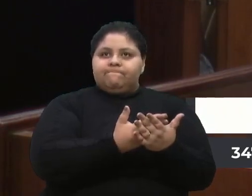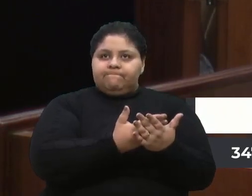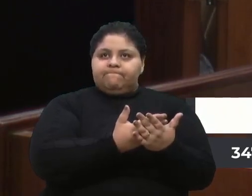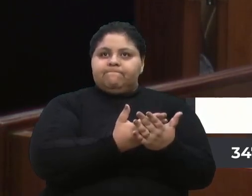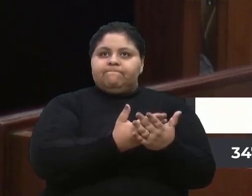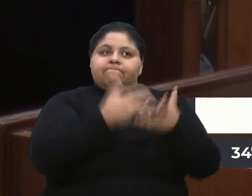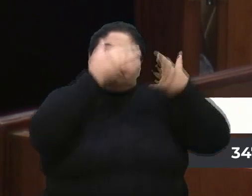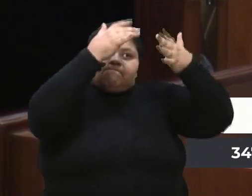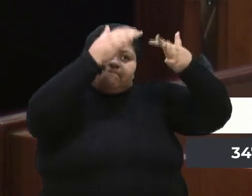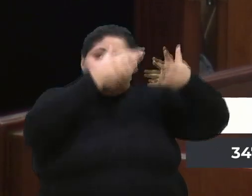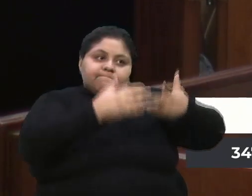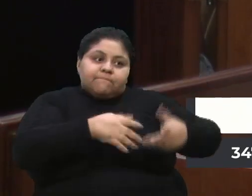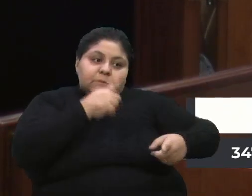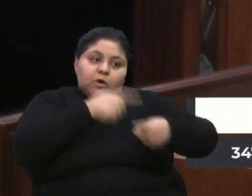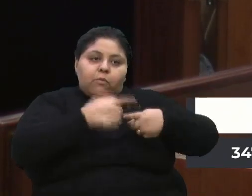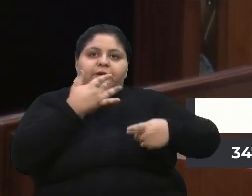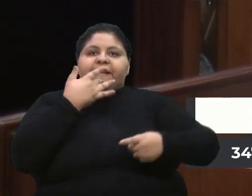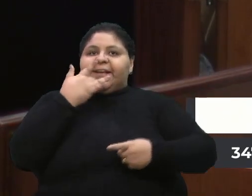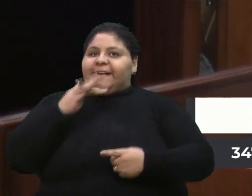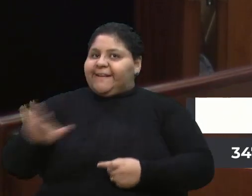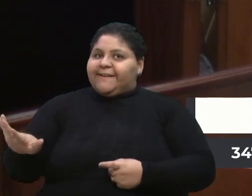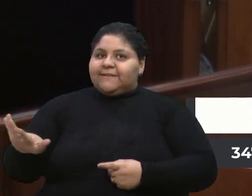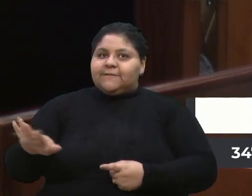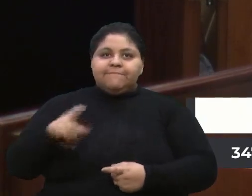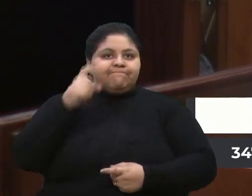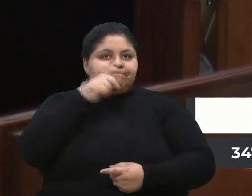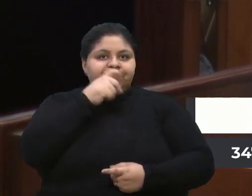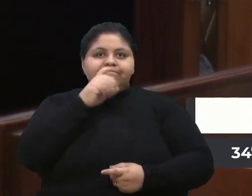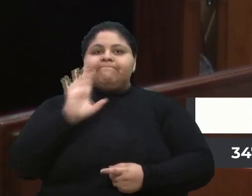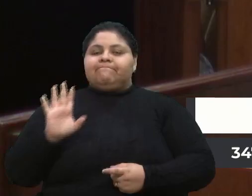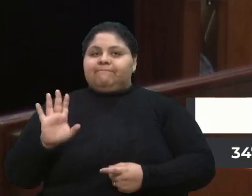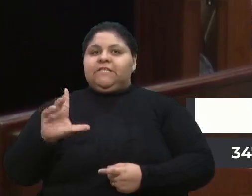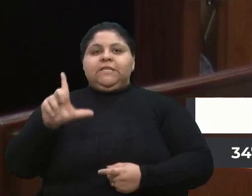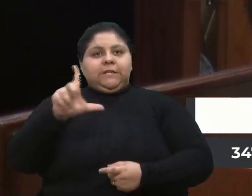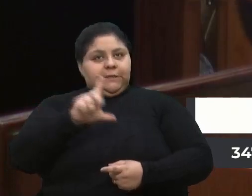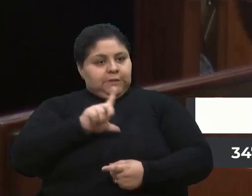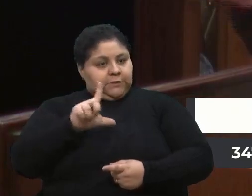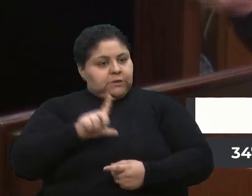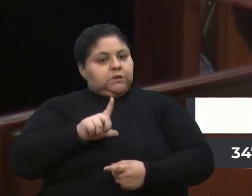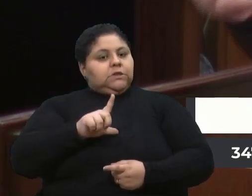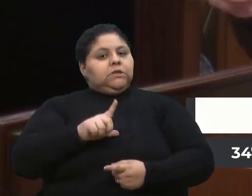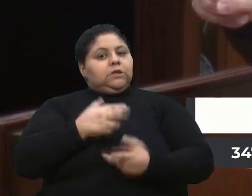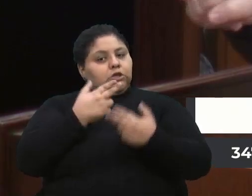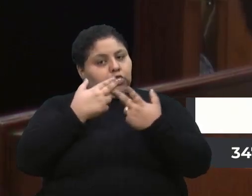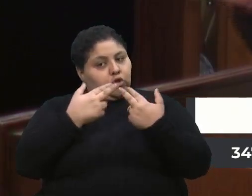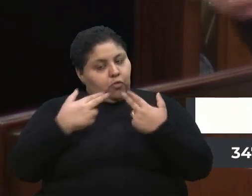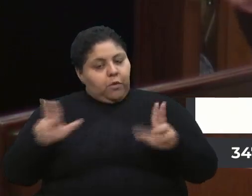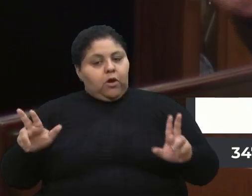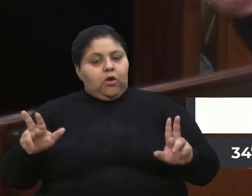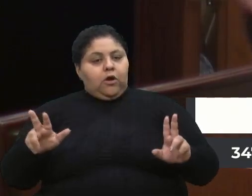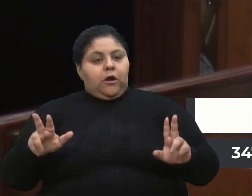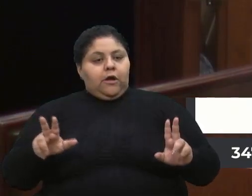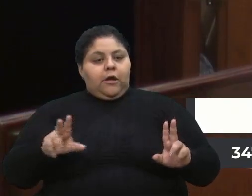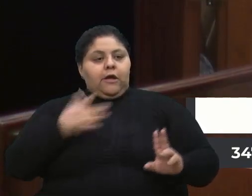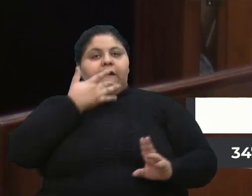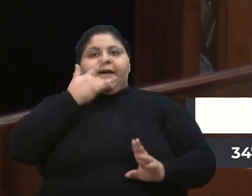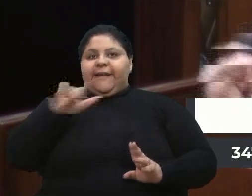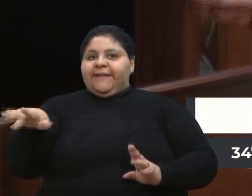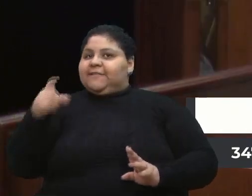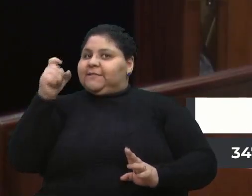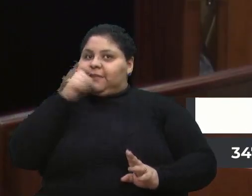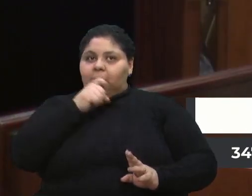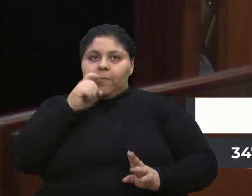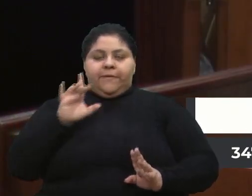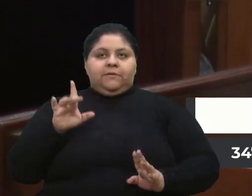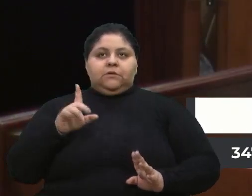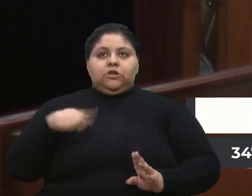relatos, porque criança não mente. Olha, se tem uma coisa que, quando a gente chega lá na sala de aula, criança não mente. E